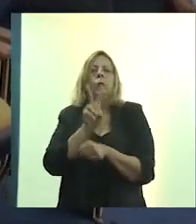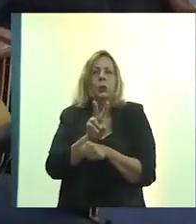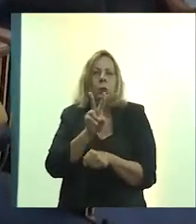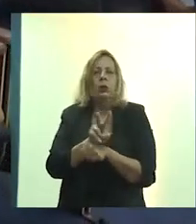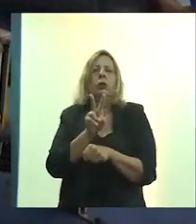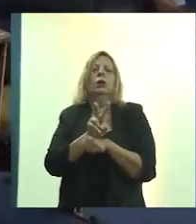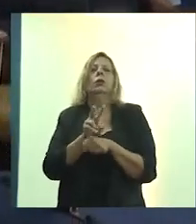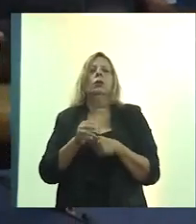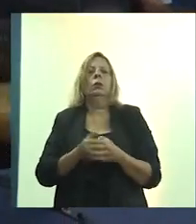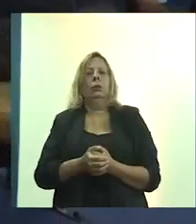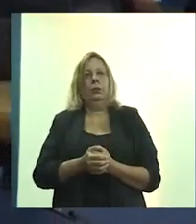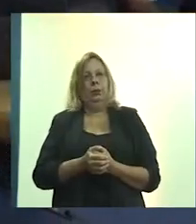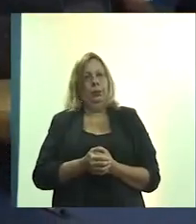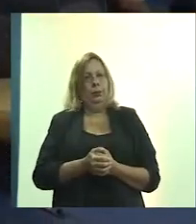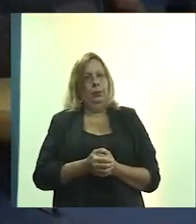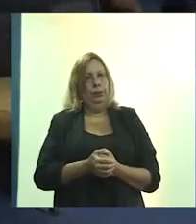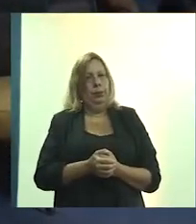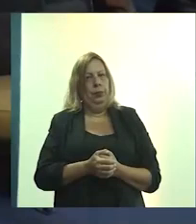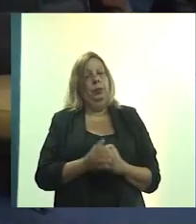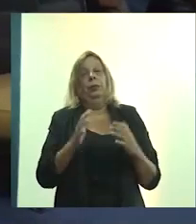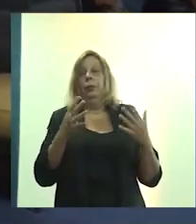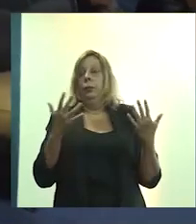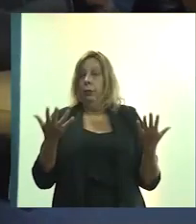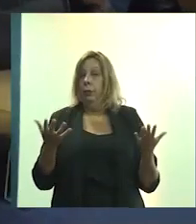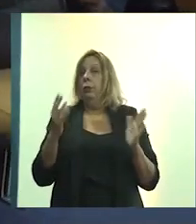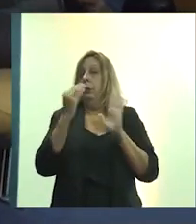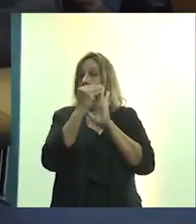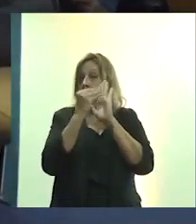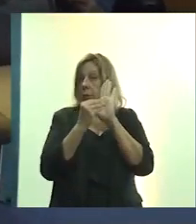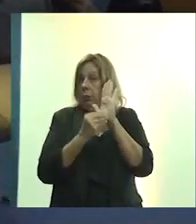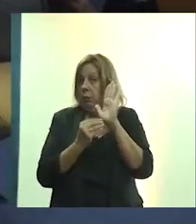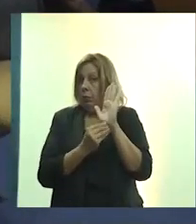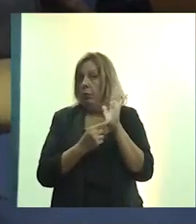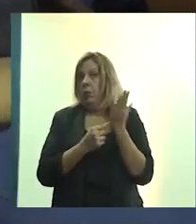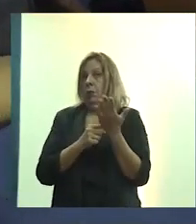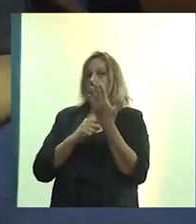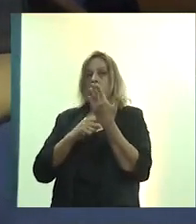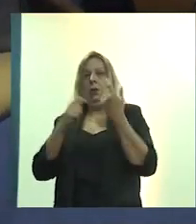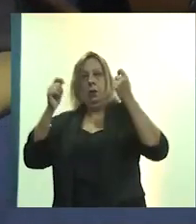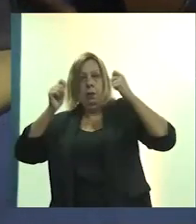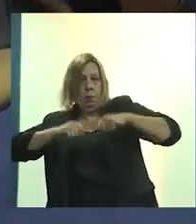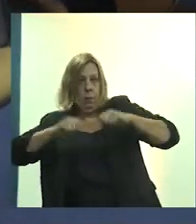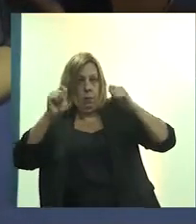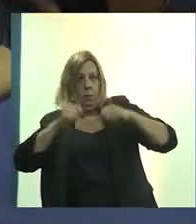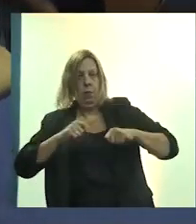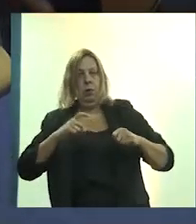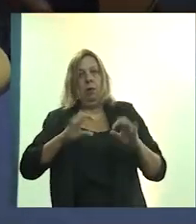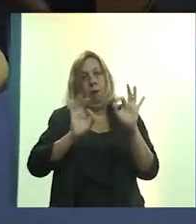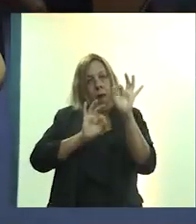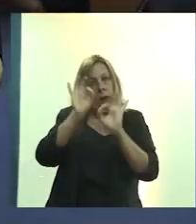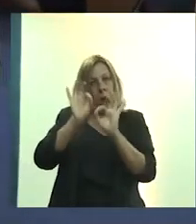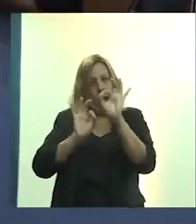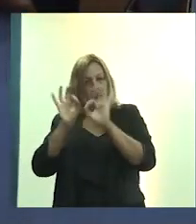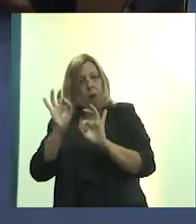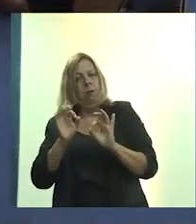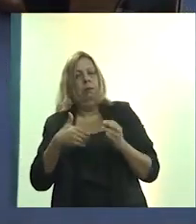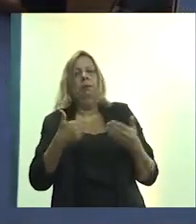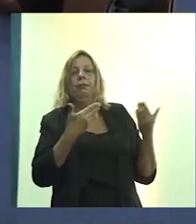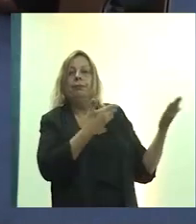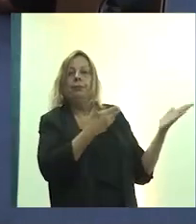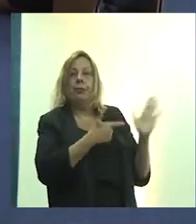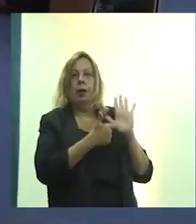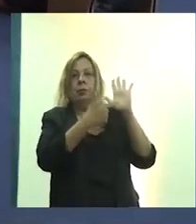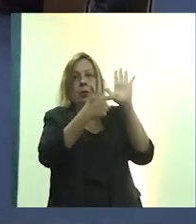humanização, enfim. Então, isso dá para nós todo um panorama, para que a gente possa construir essa tese que a gente está